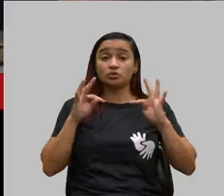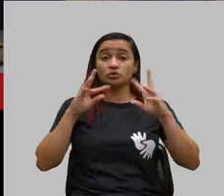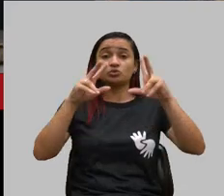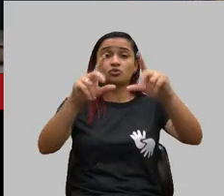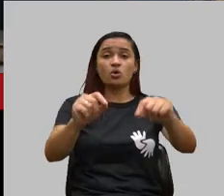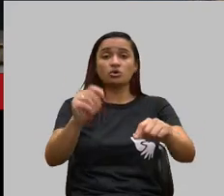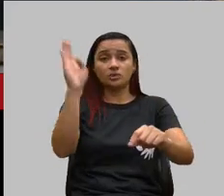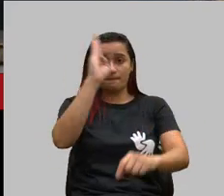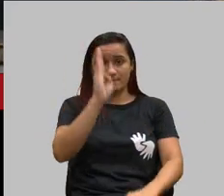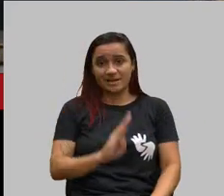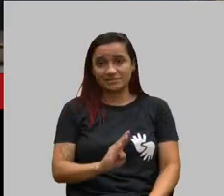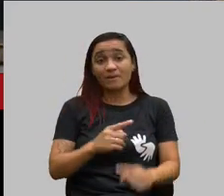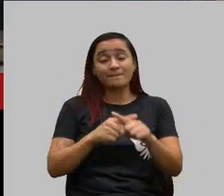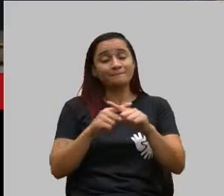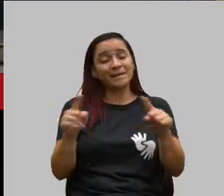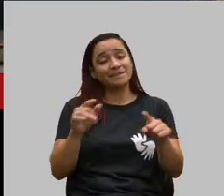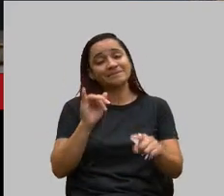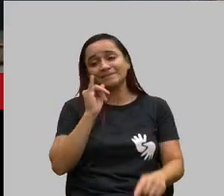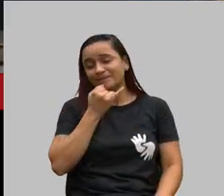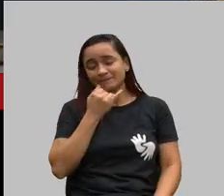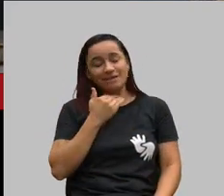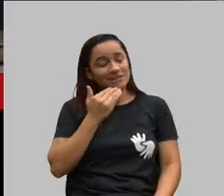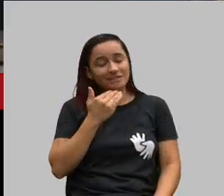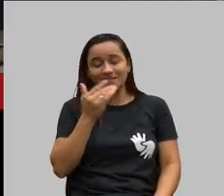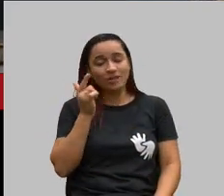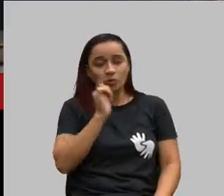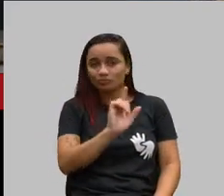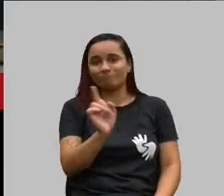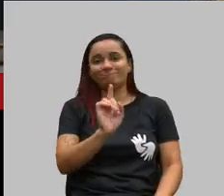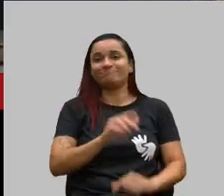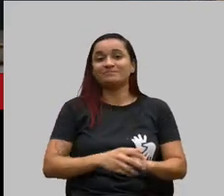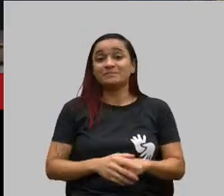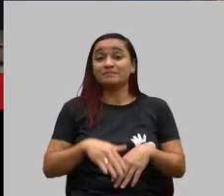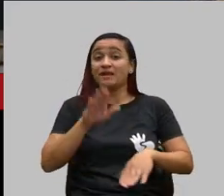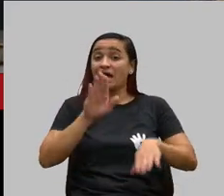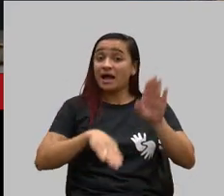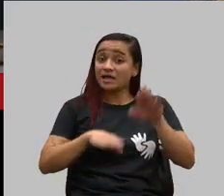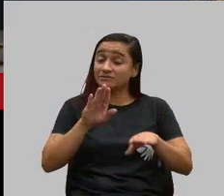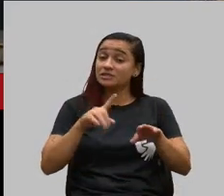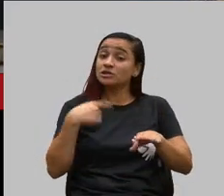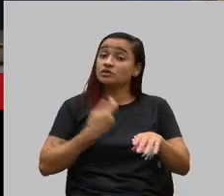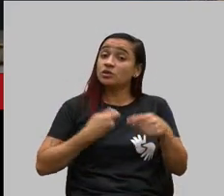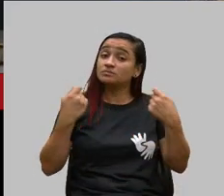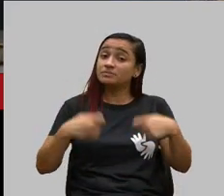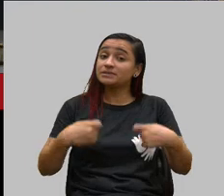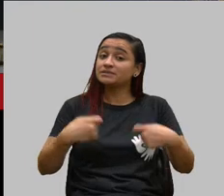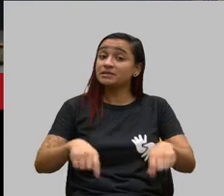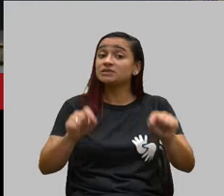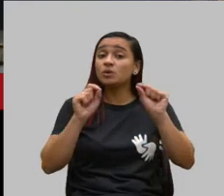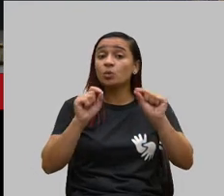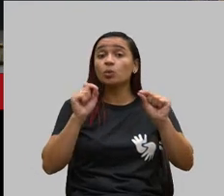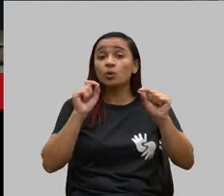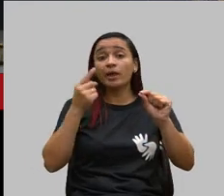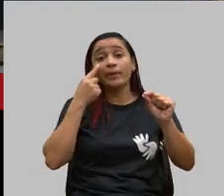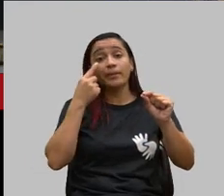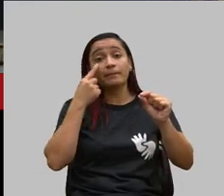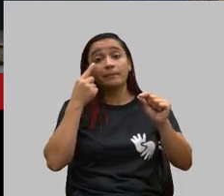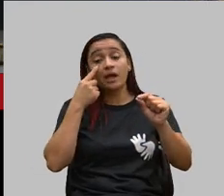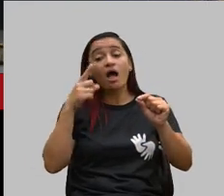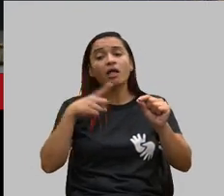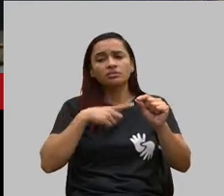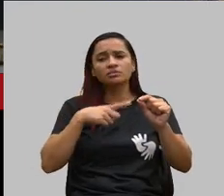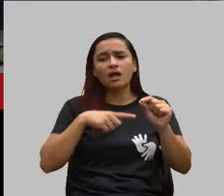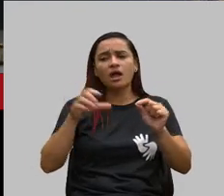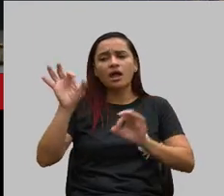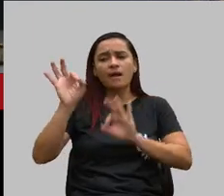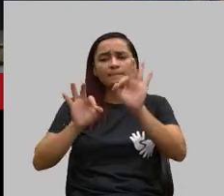Mas ele não consegue. E muitas vezes nós temos que nos furtar até os planos de saúde para garantir a